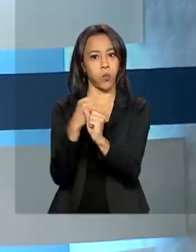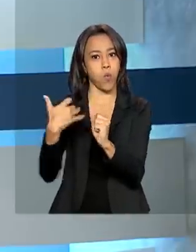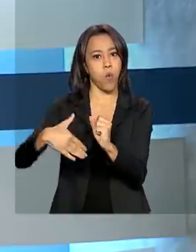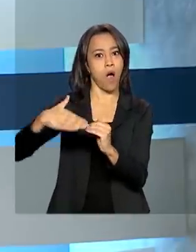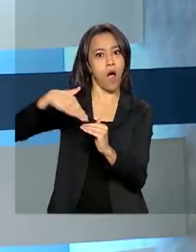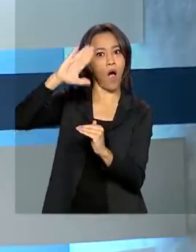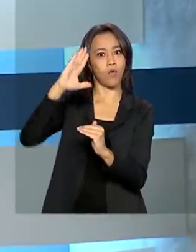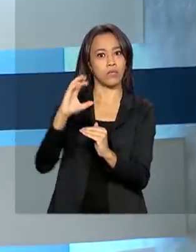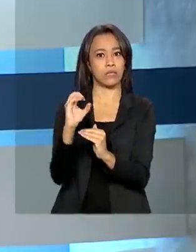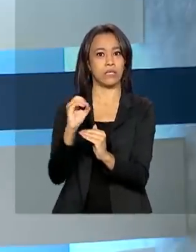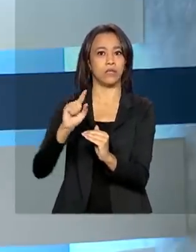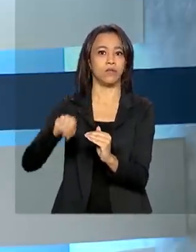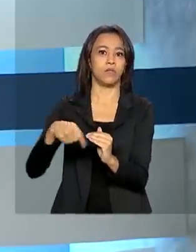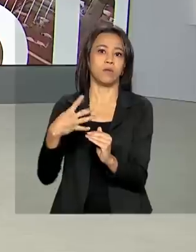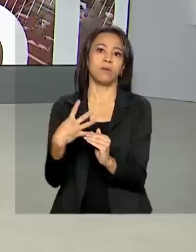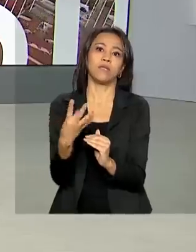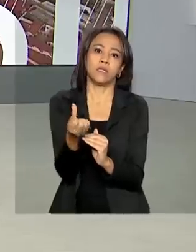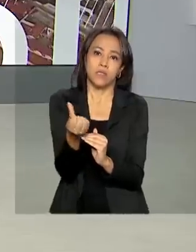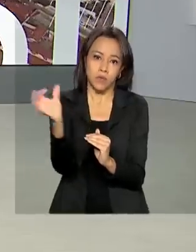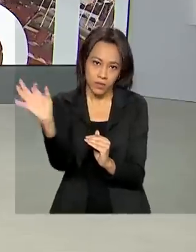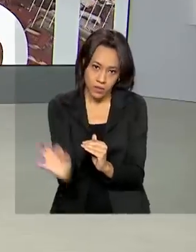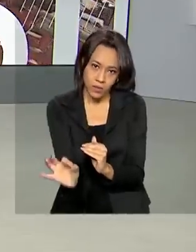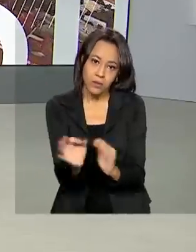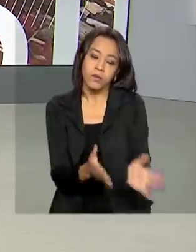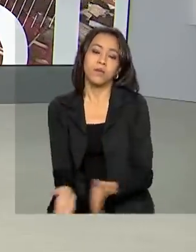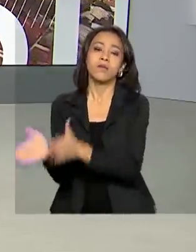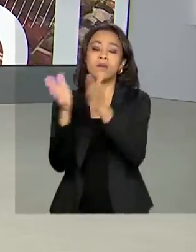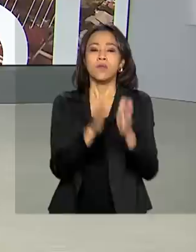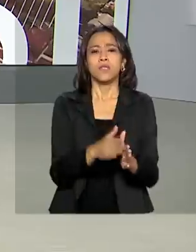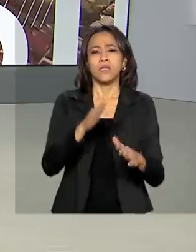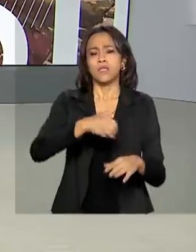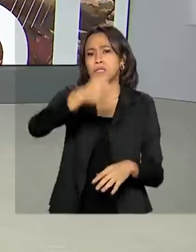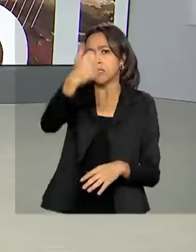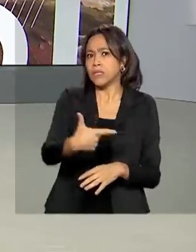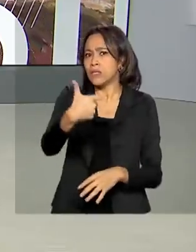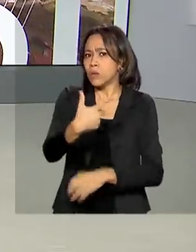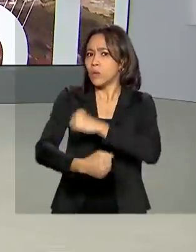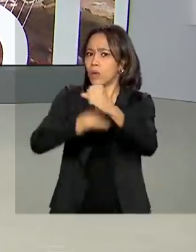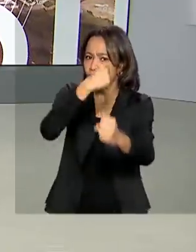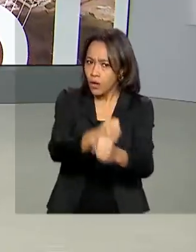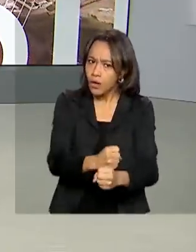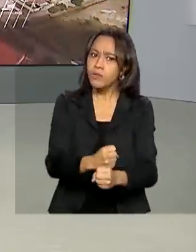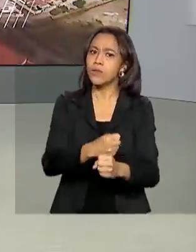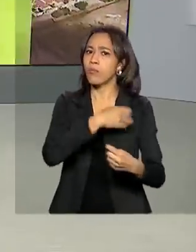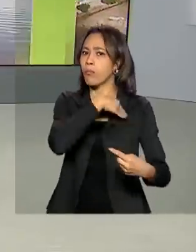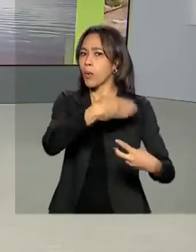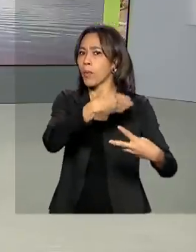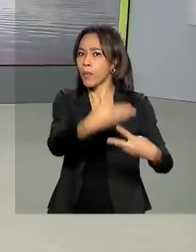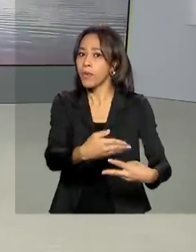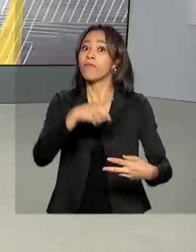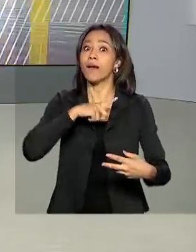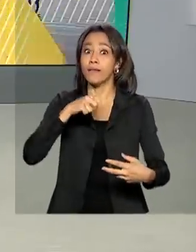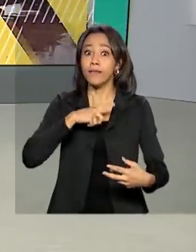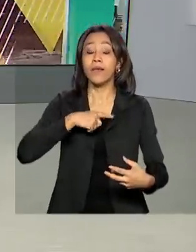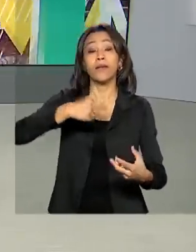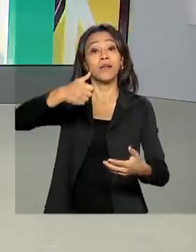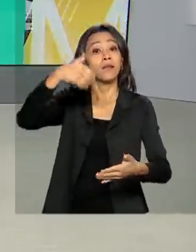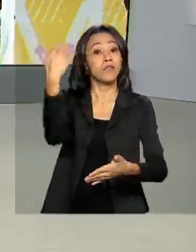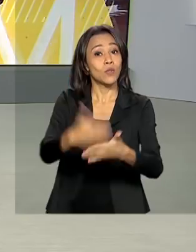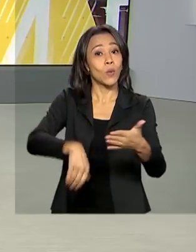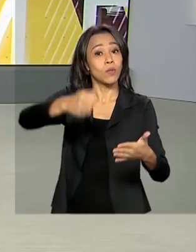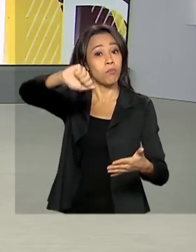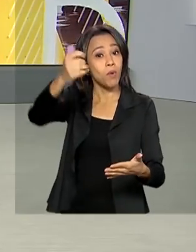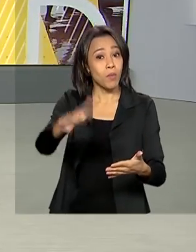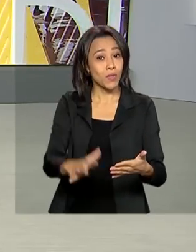,46%. Pelo segundo ano seguido, os brasileiros vão ter acesso a descontos e promoções